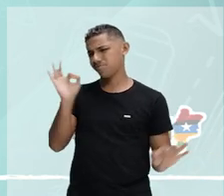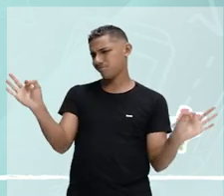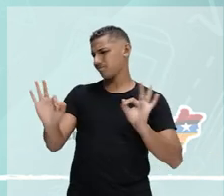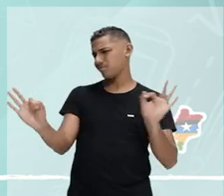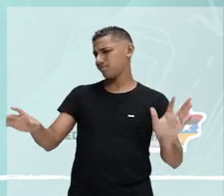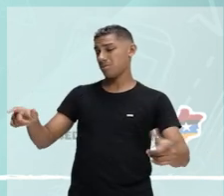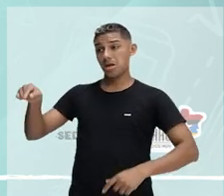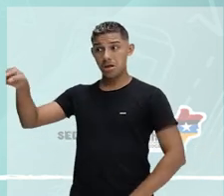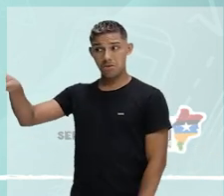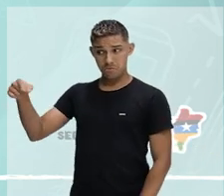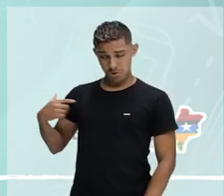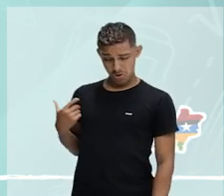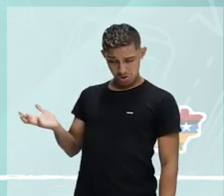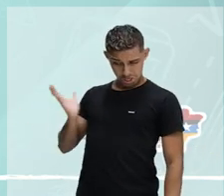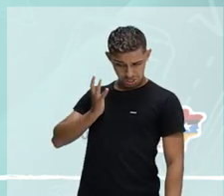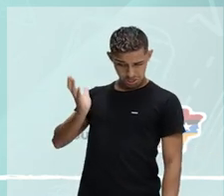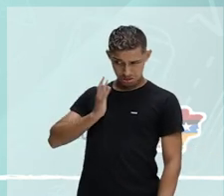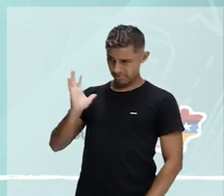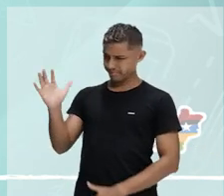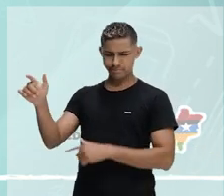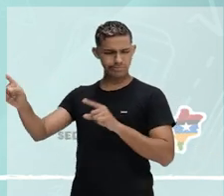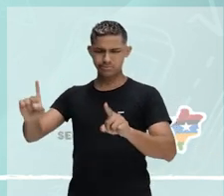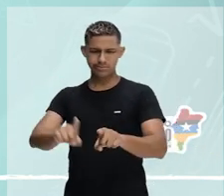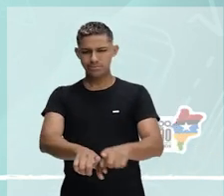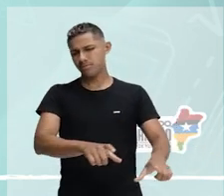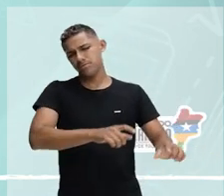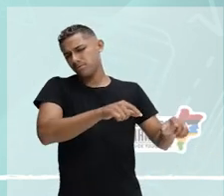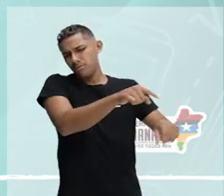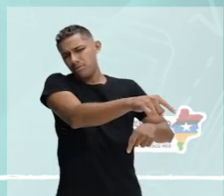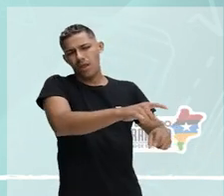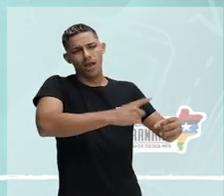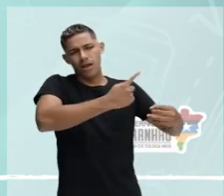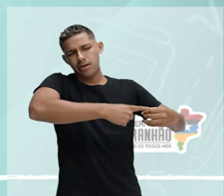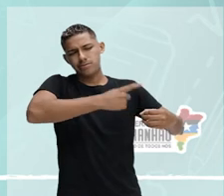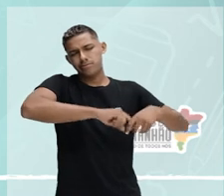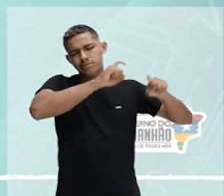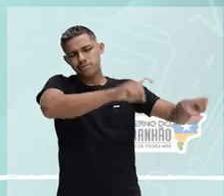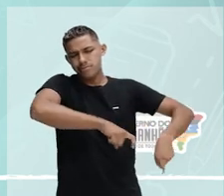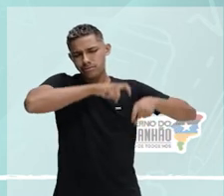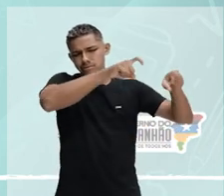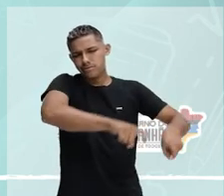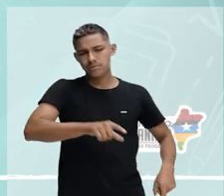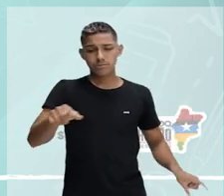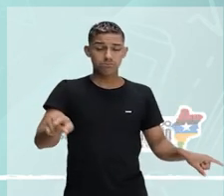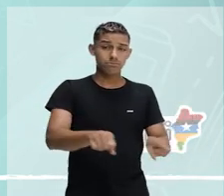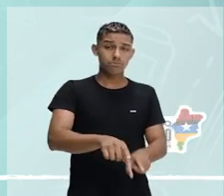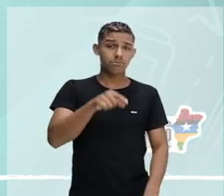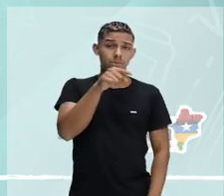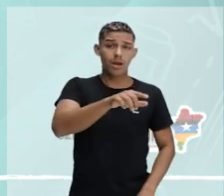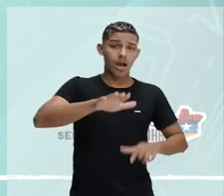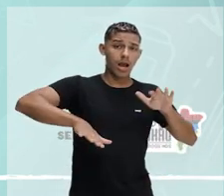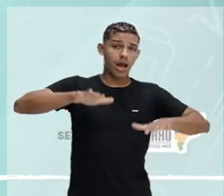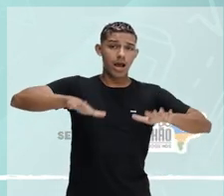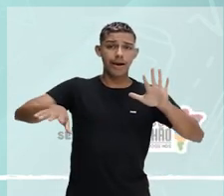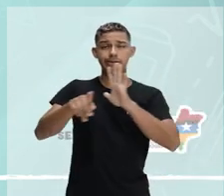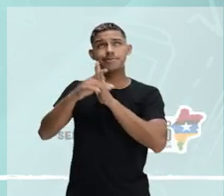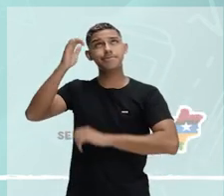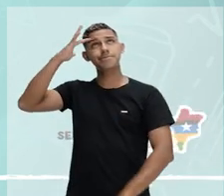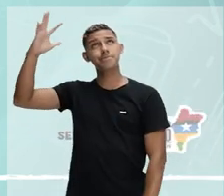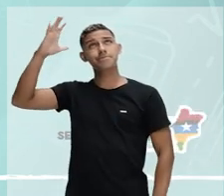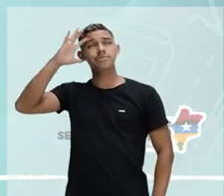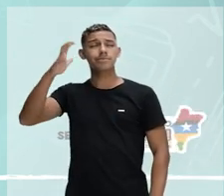no rico salão. Meu verso só entra no campo da roça e do zeito e, às vezes, recordando feliz